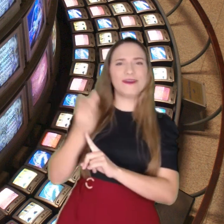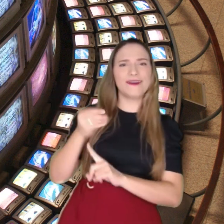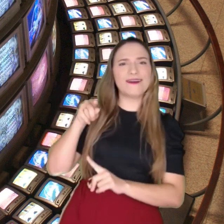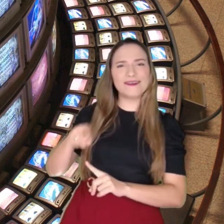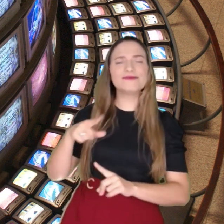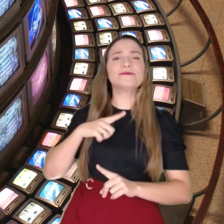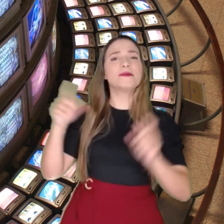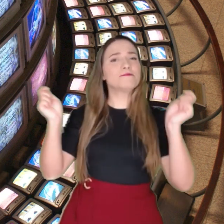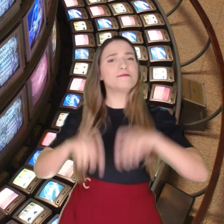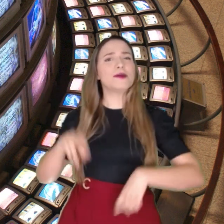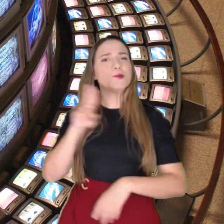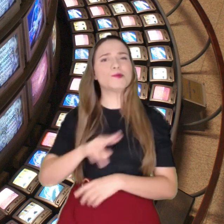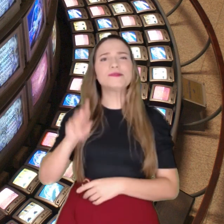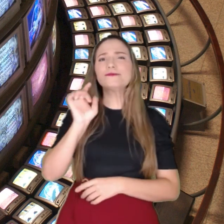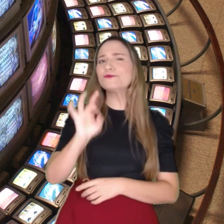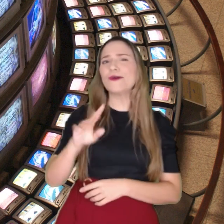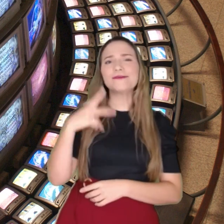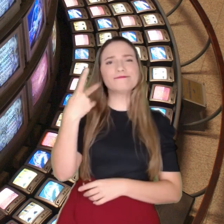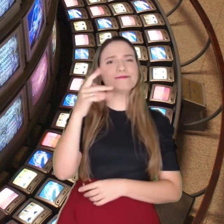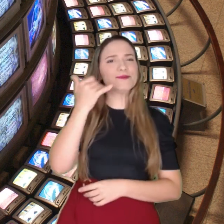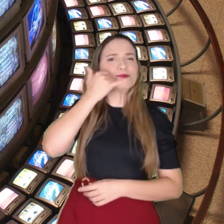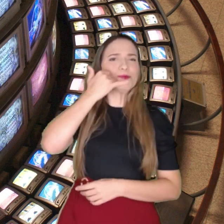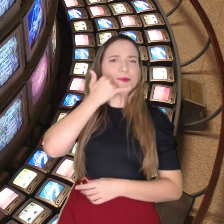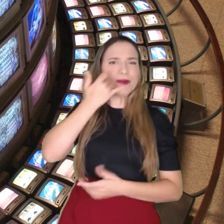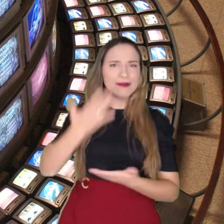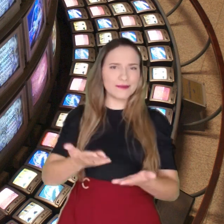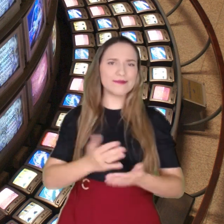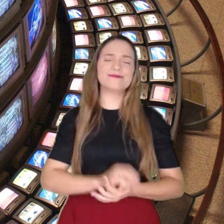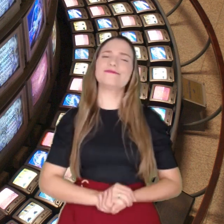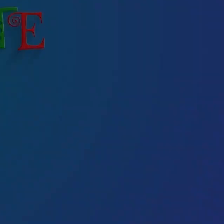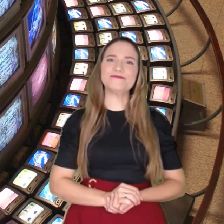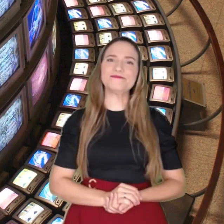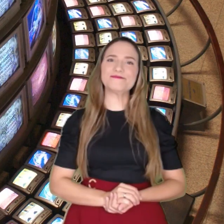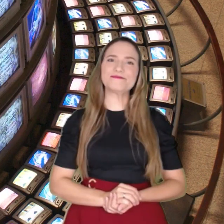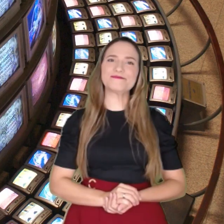de videoartes utilizando apenas o celular.